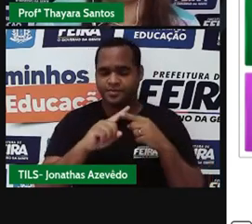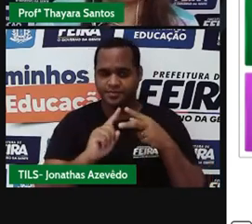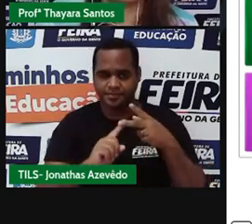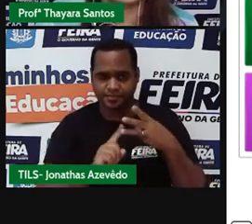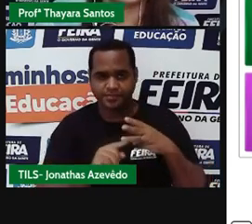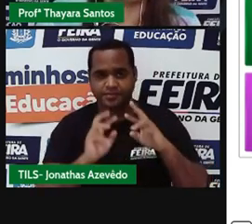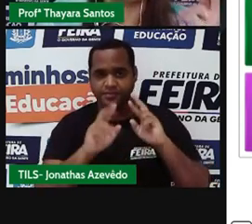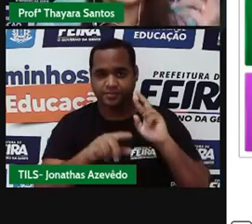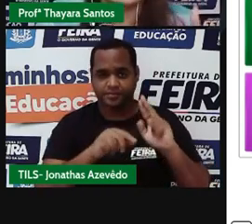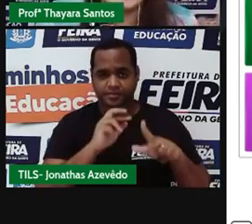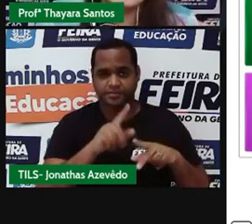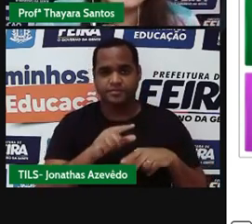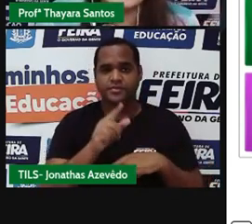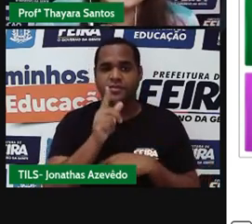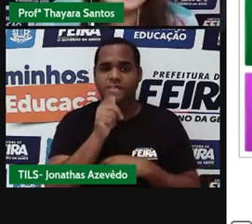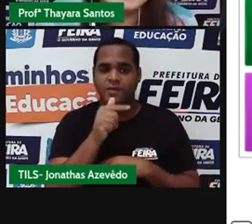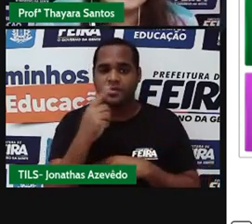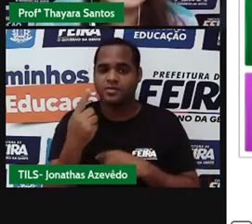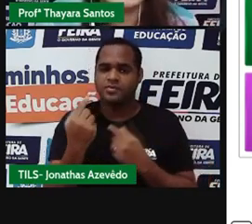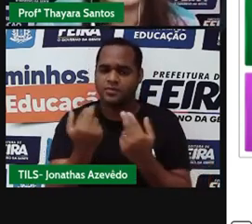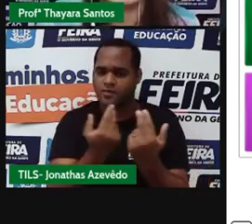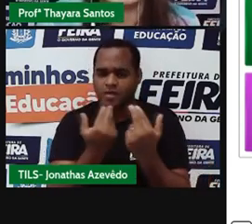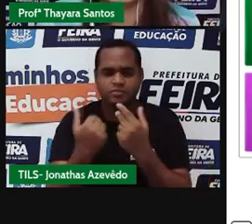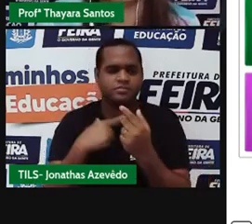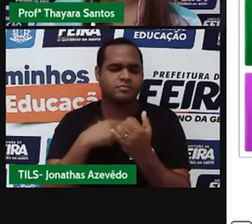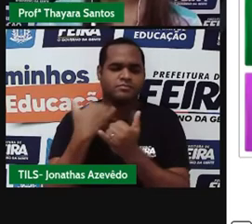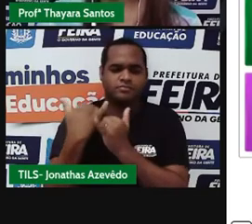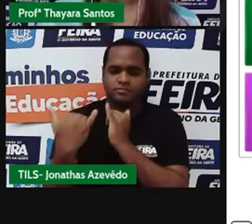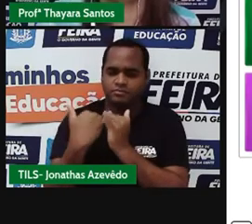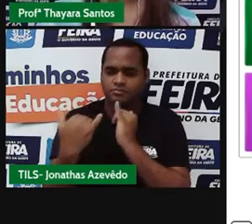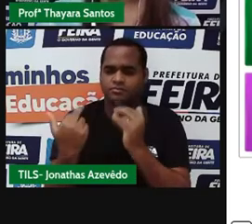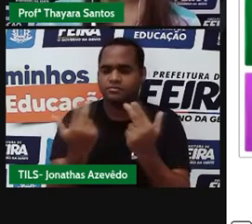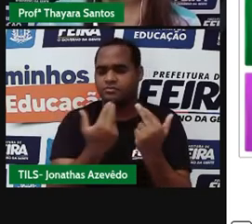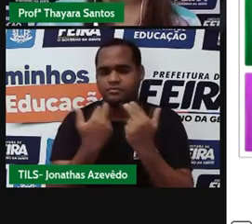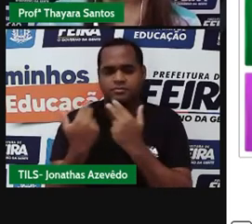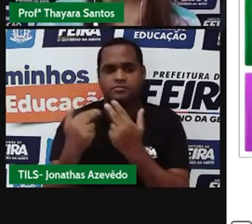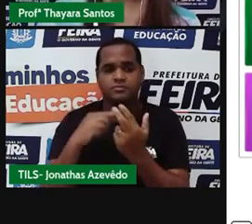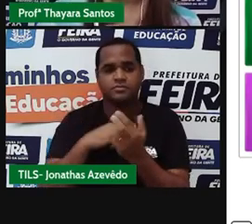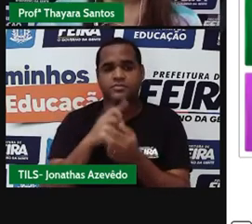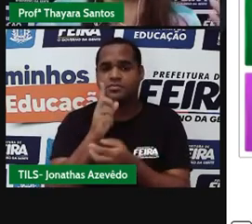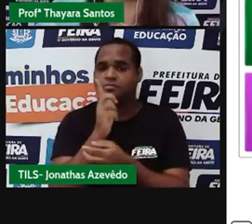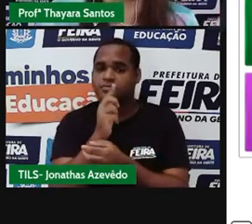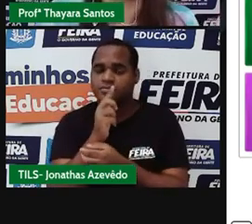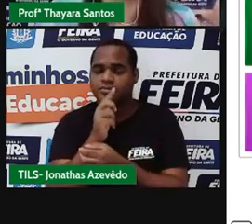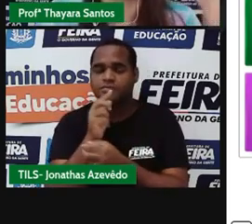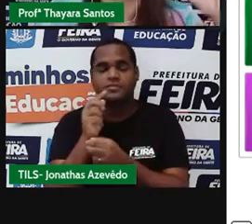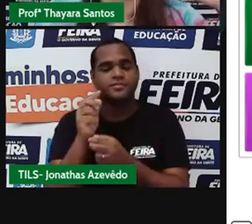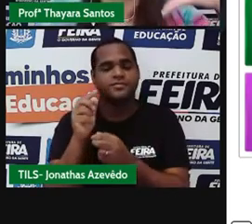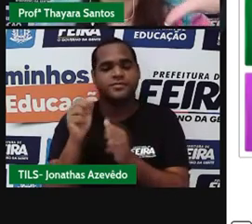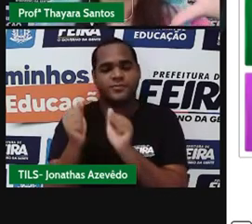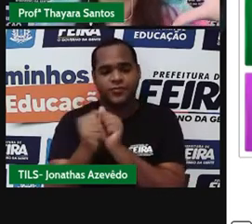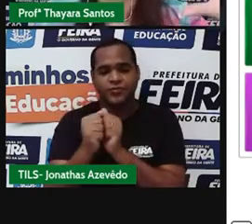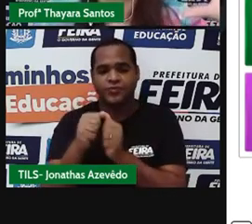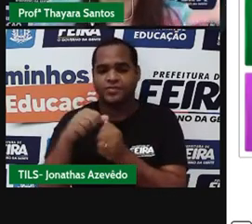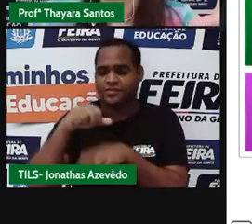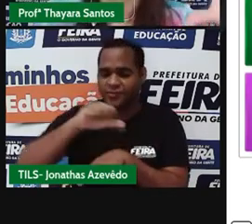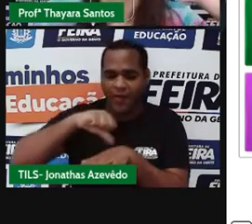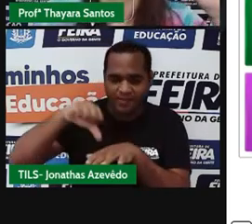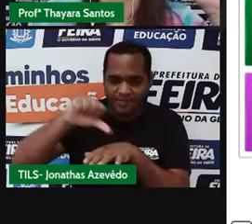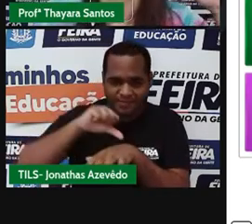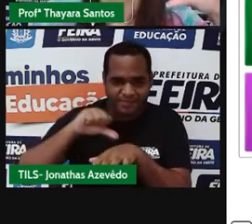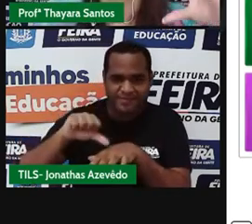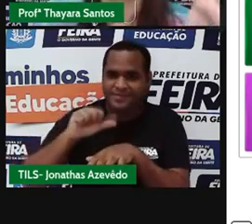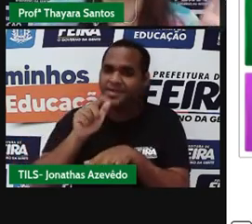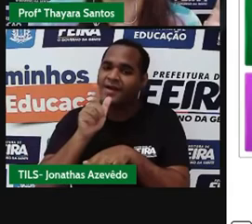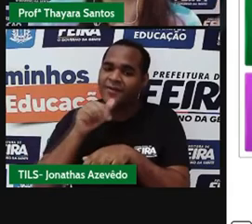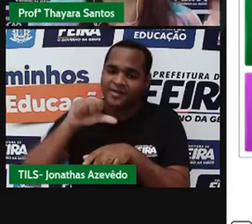álcool, eles ficam iguais, parecendo ser a mesma coisa. Quando eu coloco o óleo junto, aí eu consigo ver. Uma fase vai